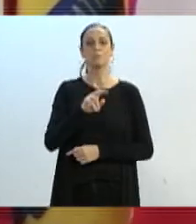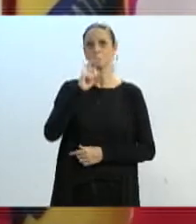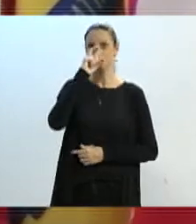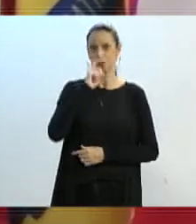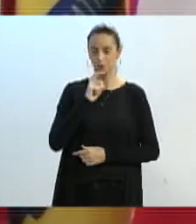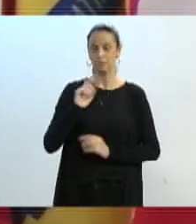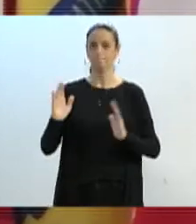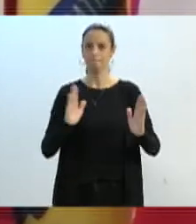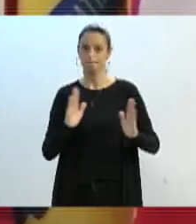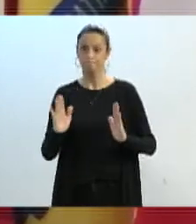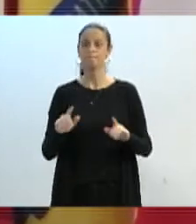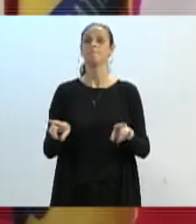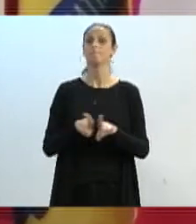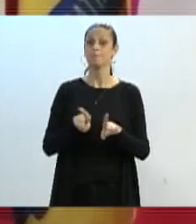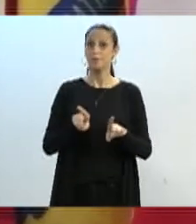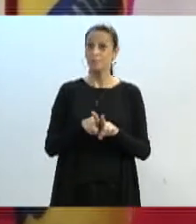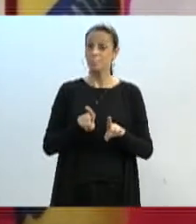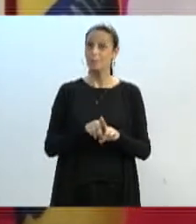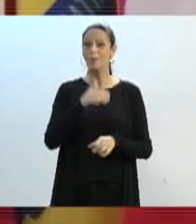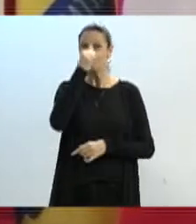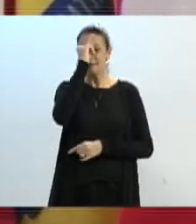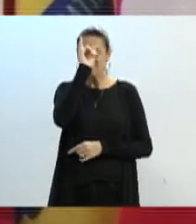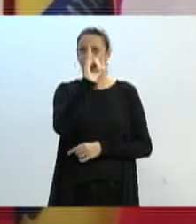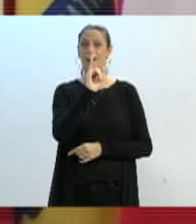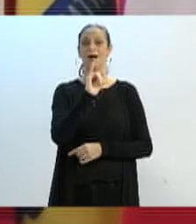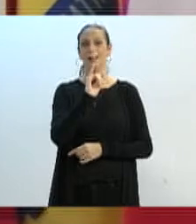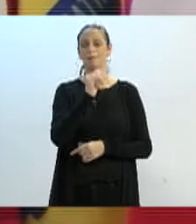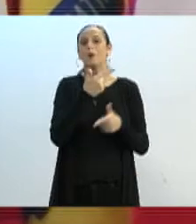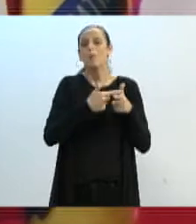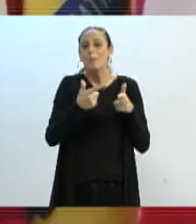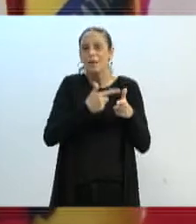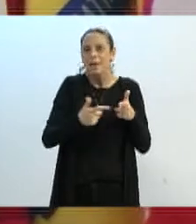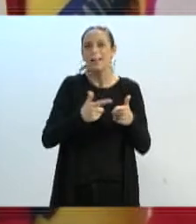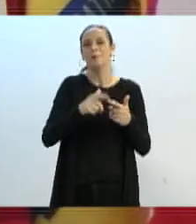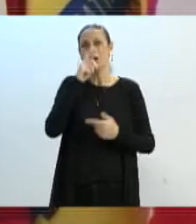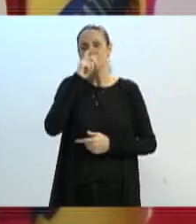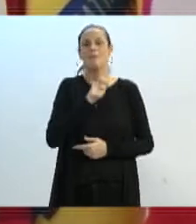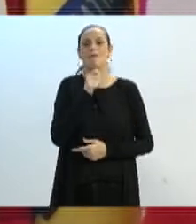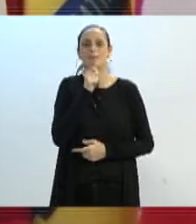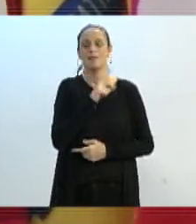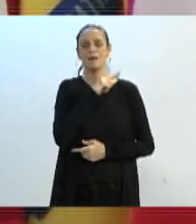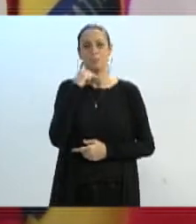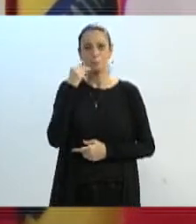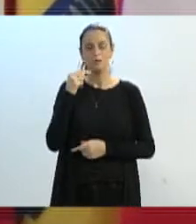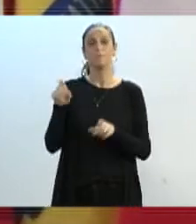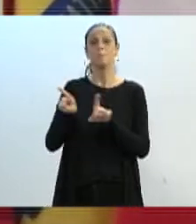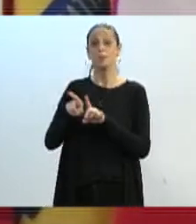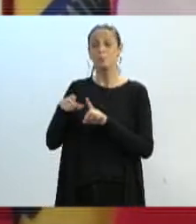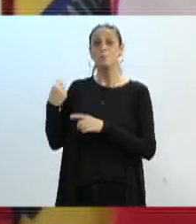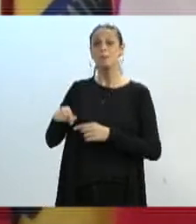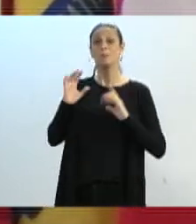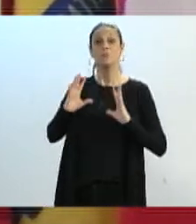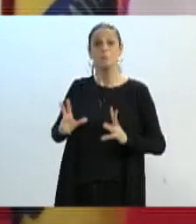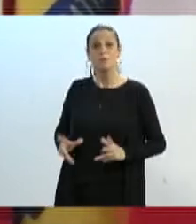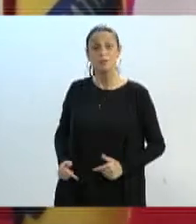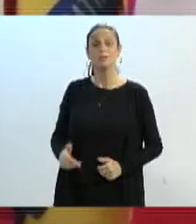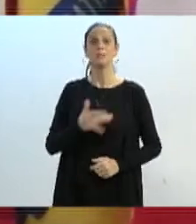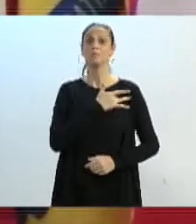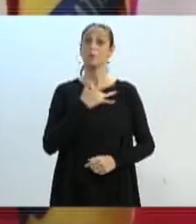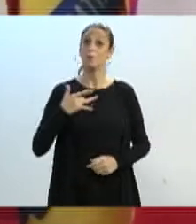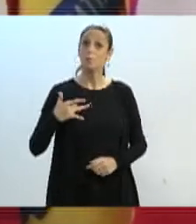pobreza, da pobreza menstrual, com o empoderamento feminino, com a idade de gênico, questões de saúde,